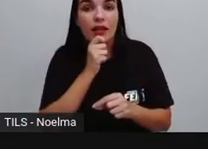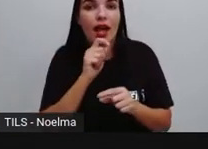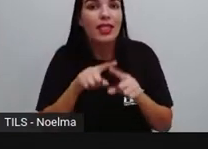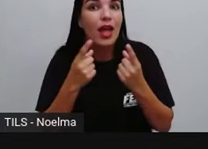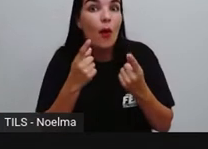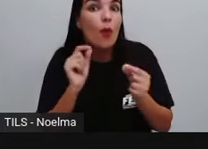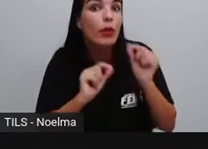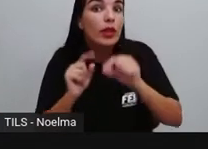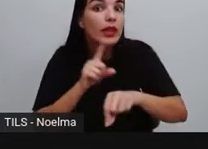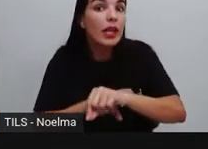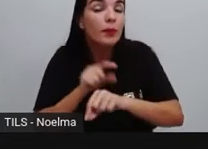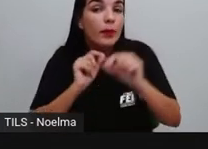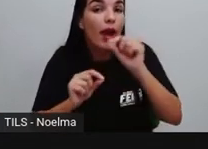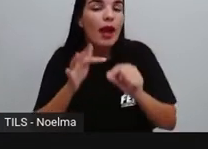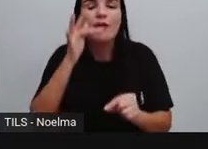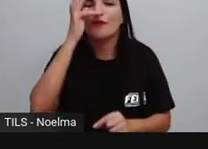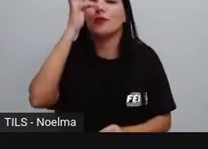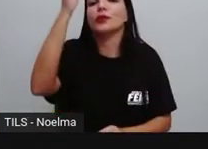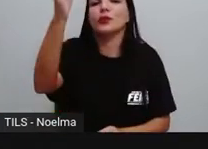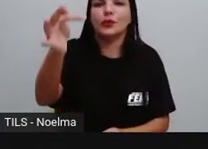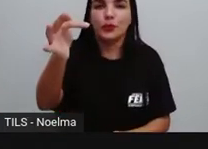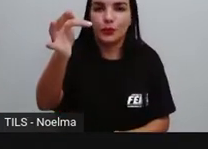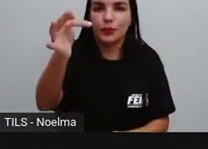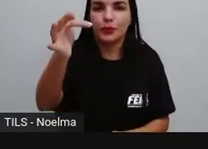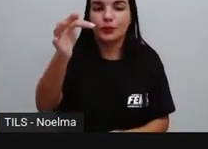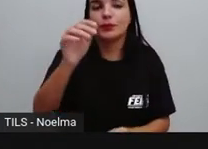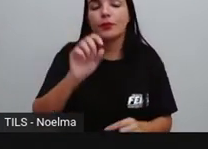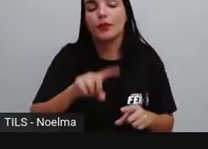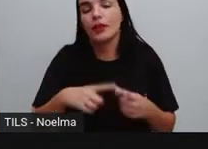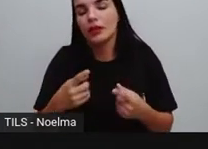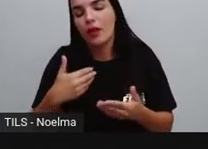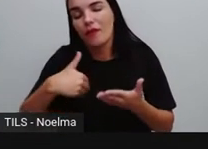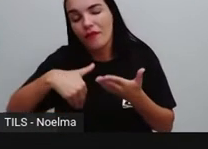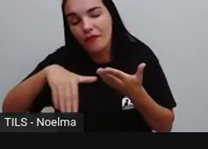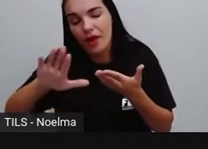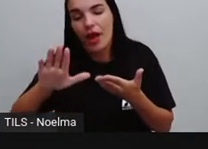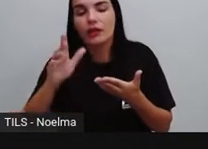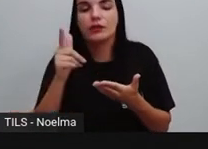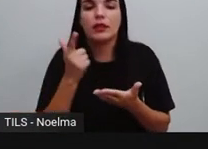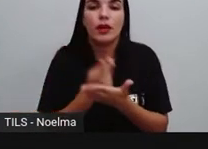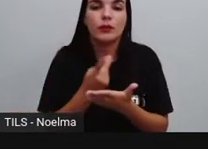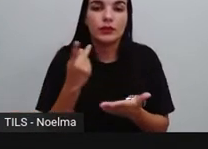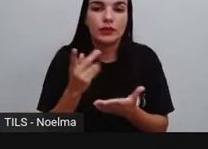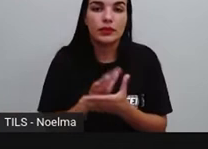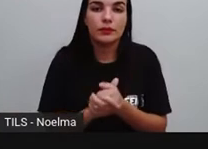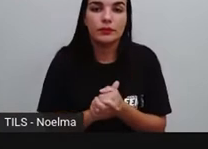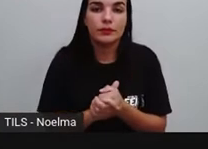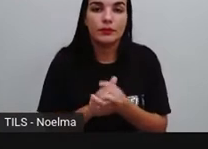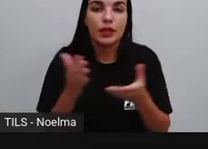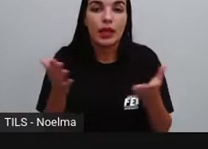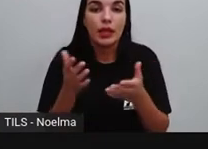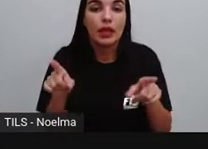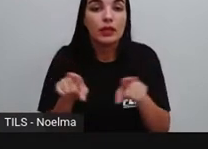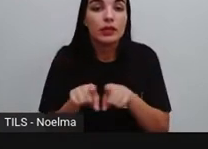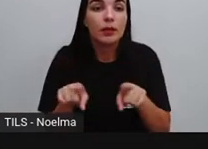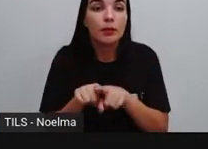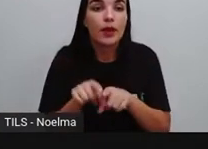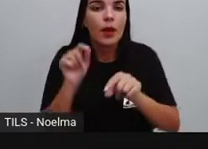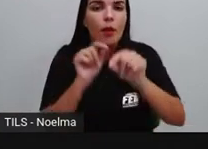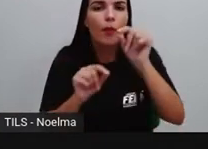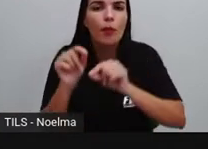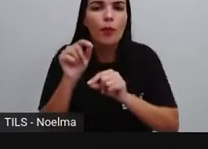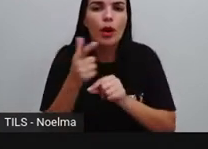ele está em que tempo? Ele está no futuro, né? Que é algo que ainda vai acontecer. Observe aqui o